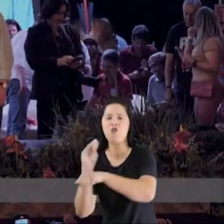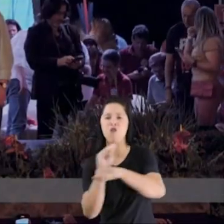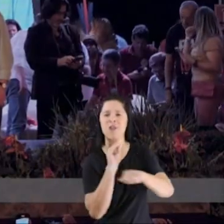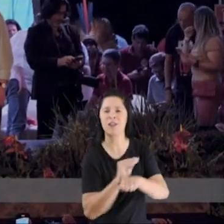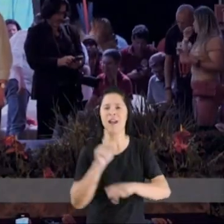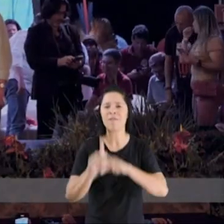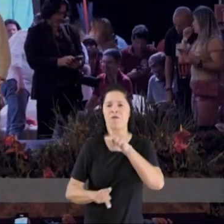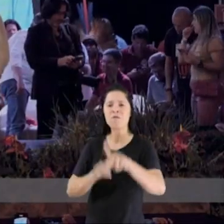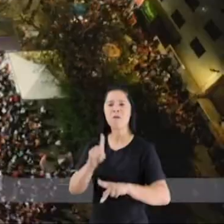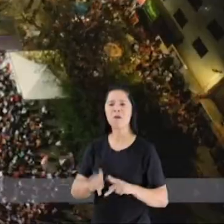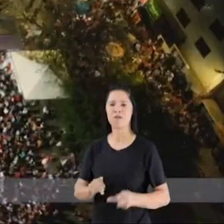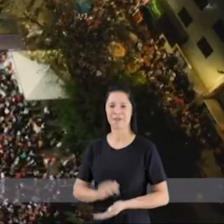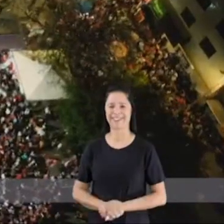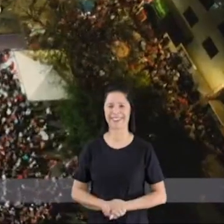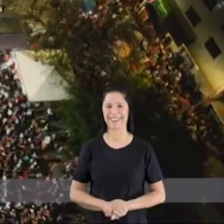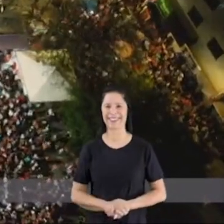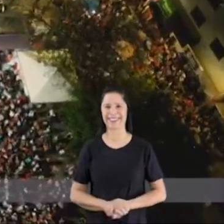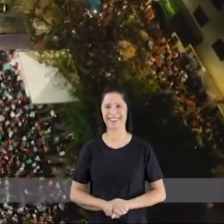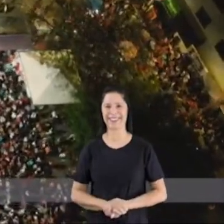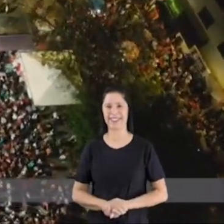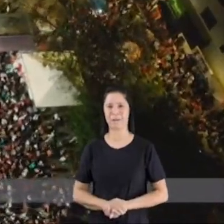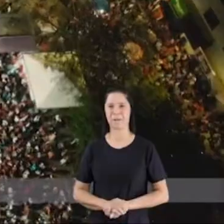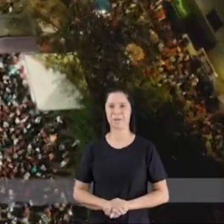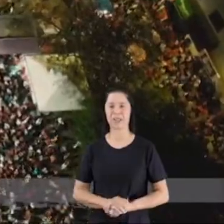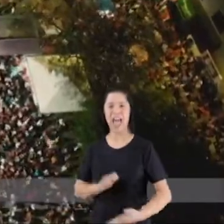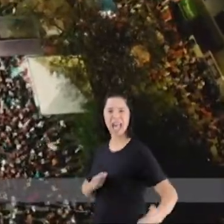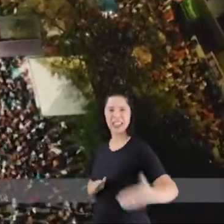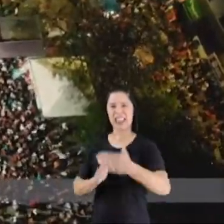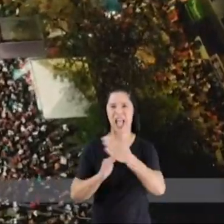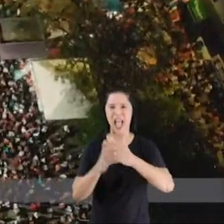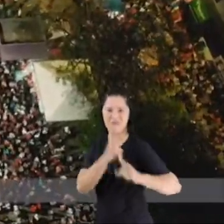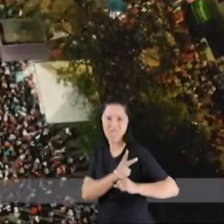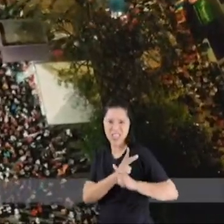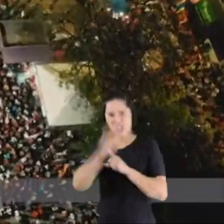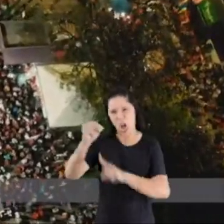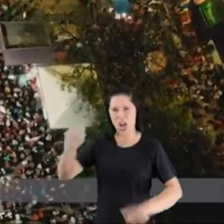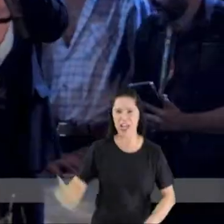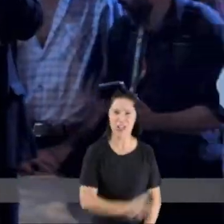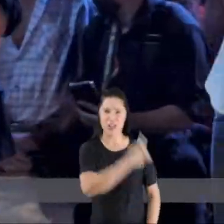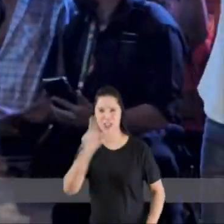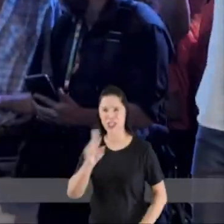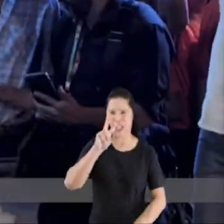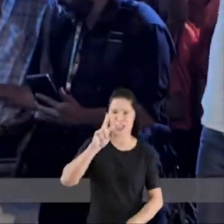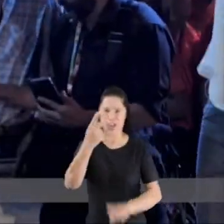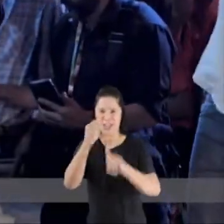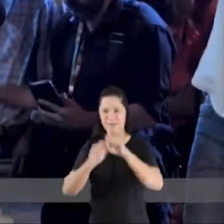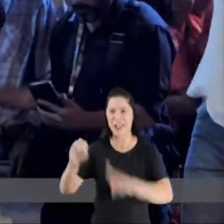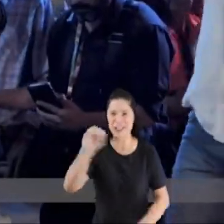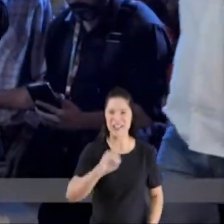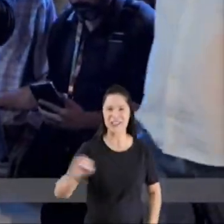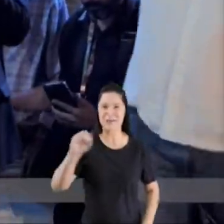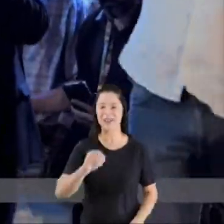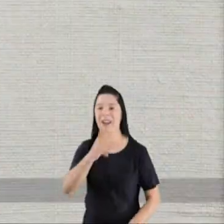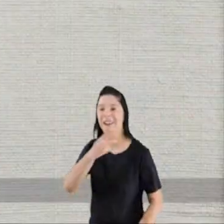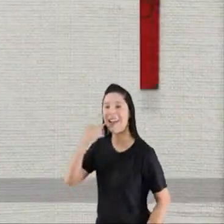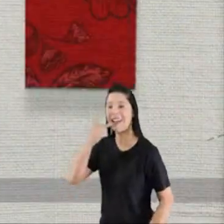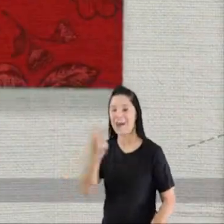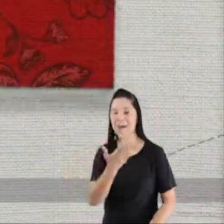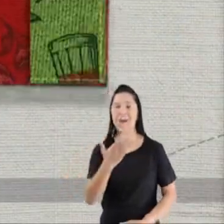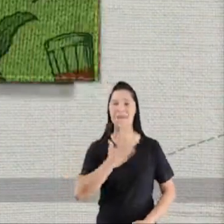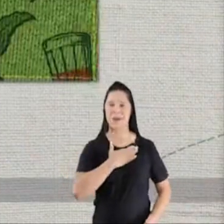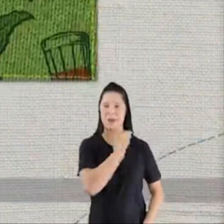cuidar da sua gente. Até a vitória no dia 2 de outubro.